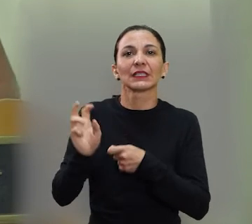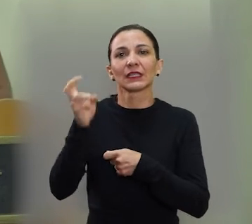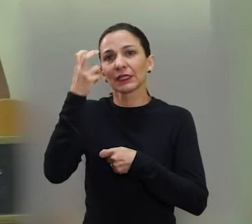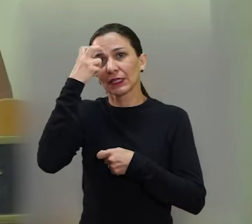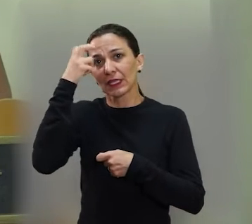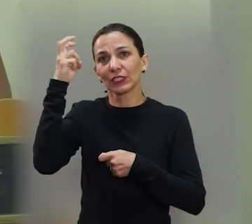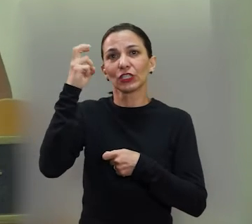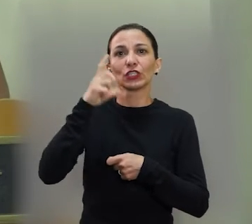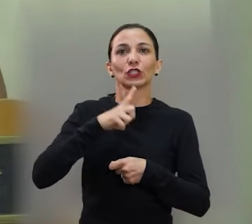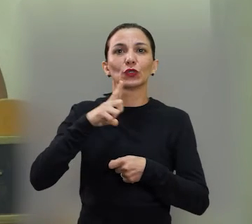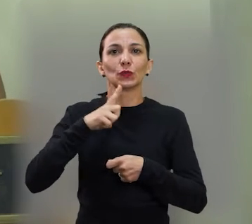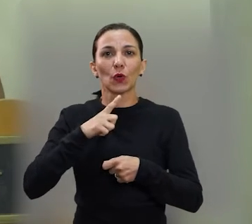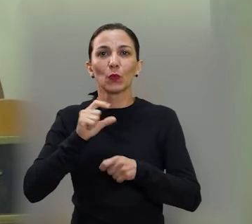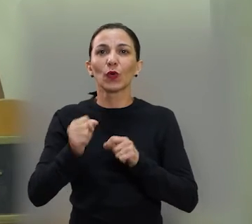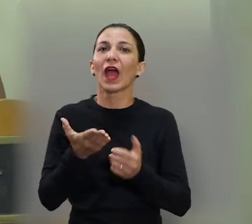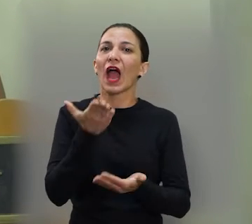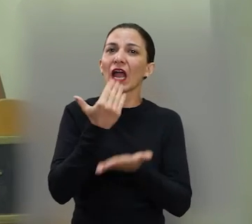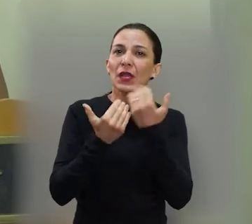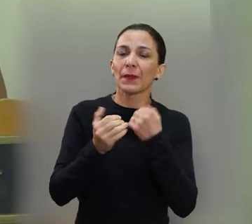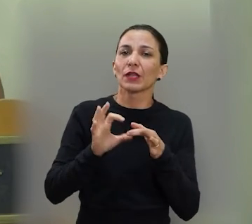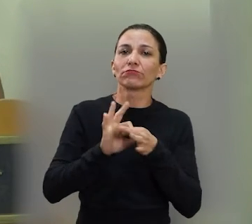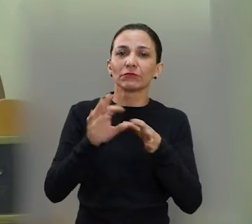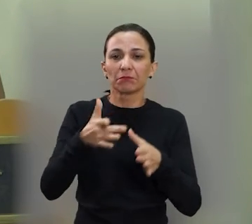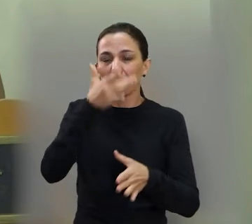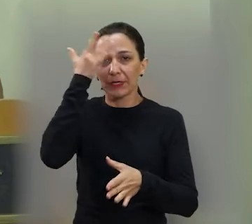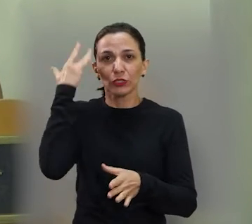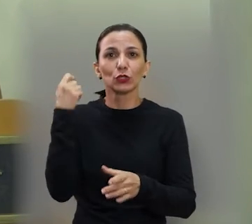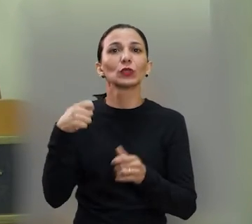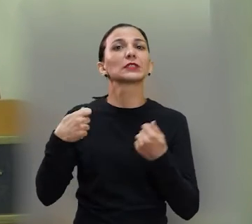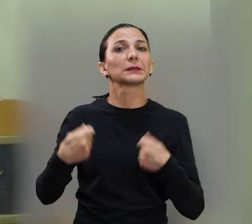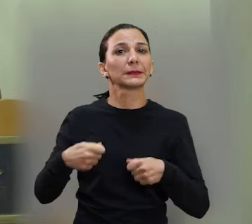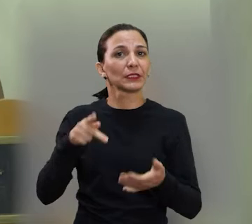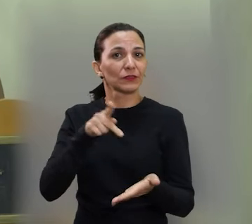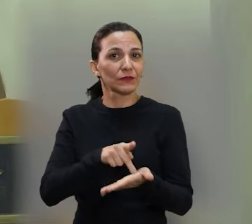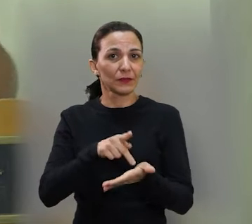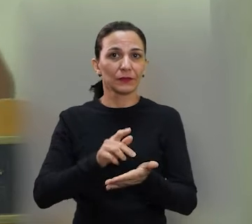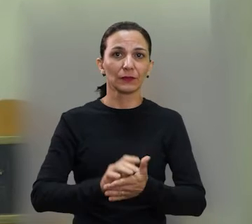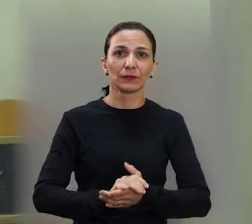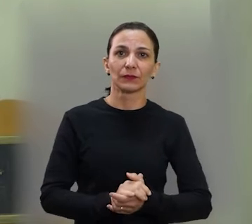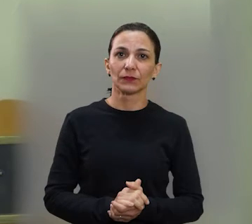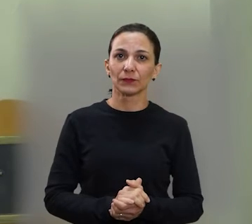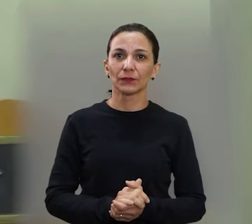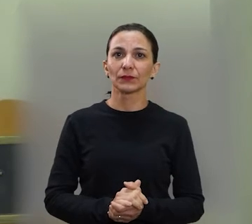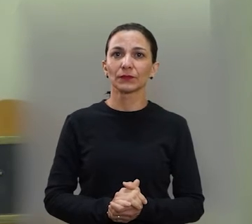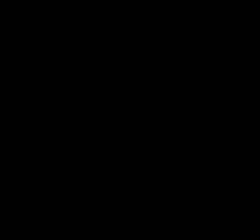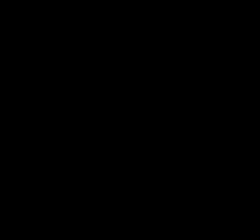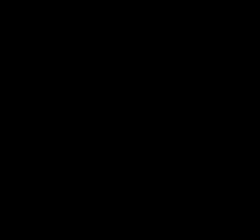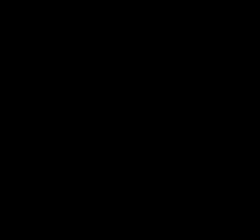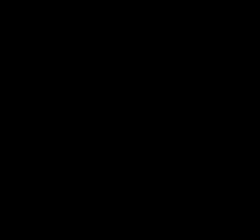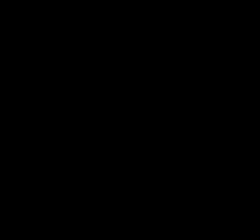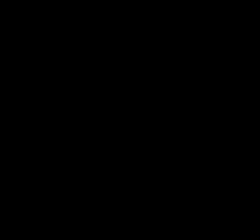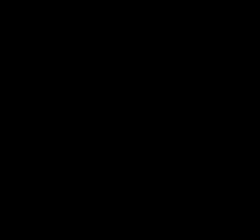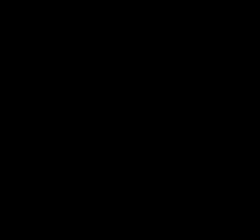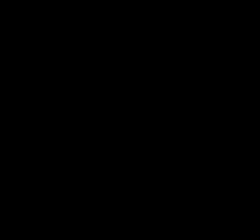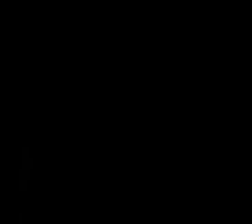uma gestão inteligente daquele que nós temos, que é os alimentos disponíveis para as pessoas que mais precisam.